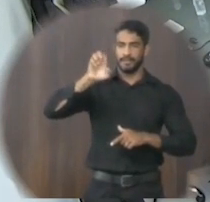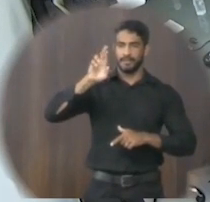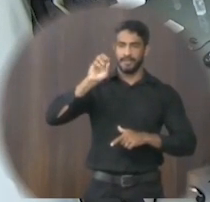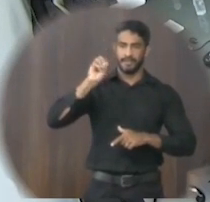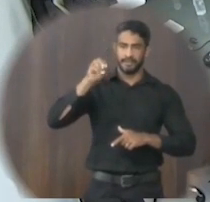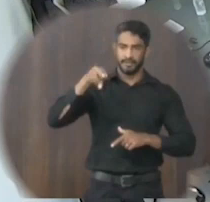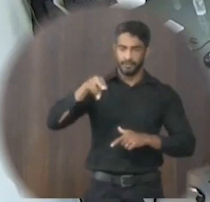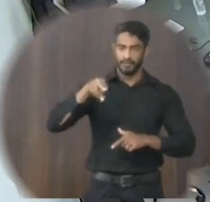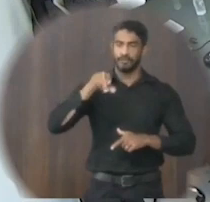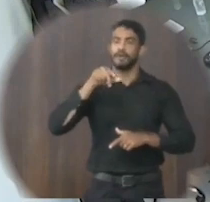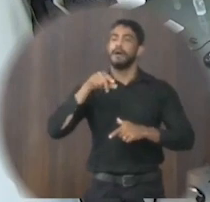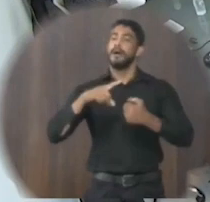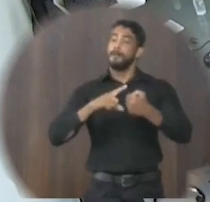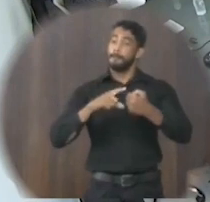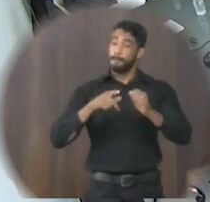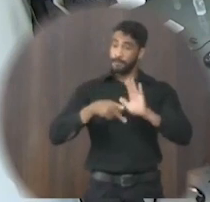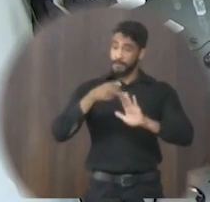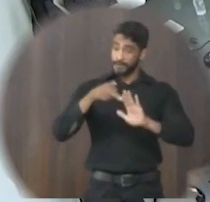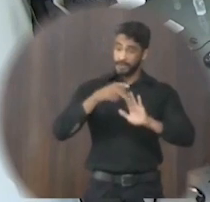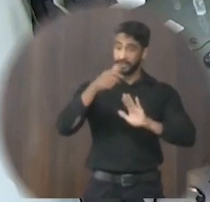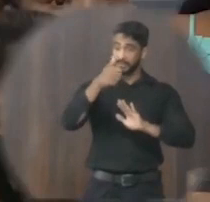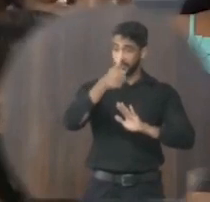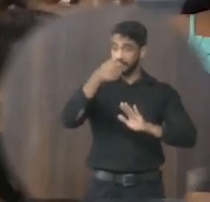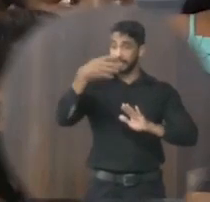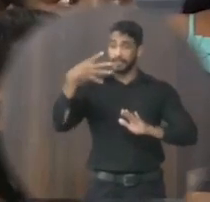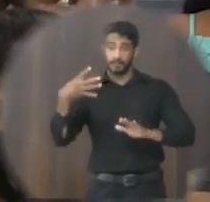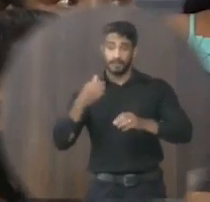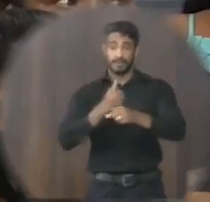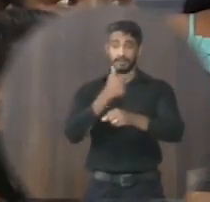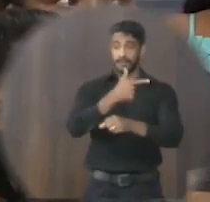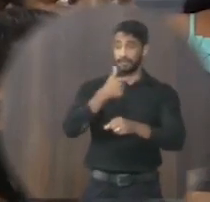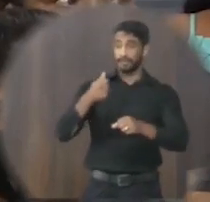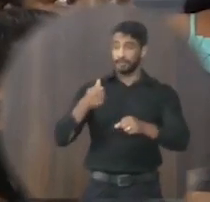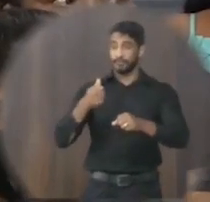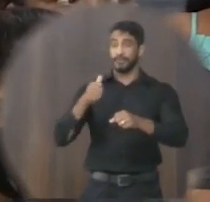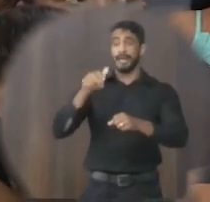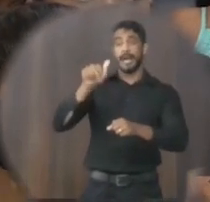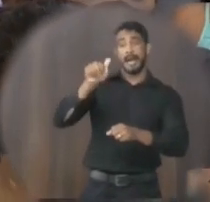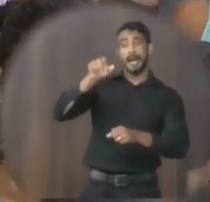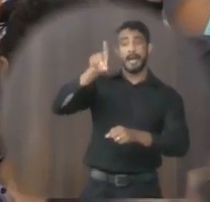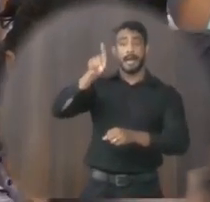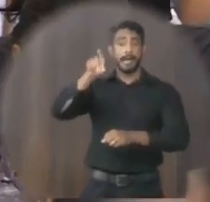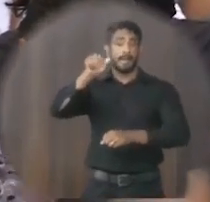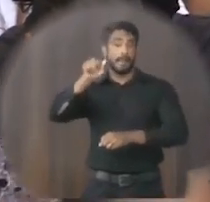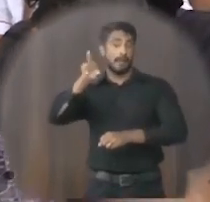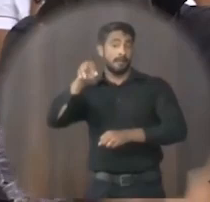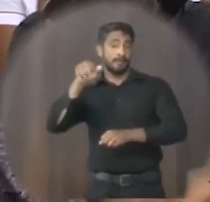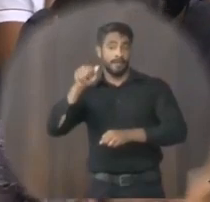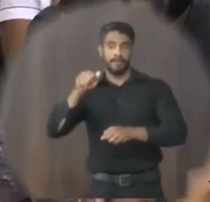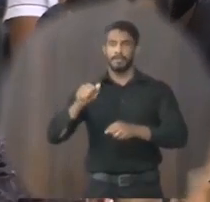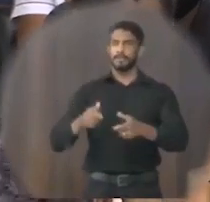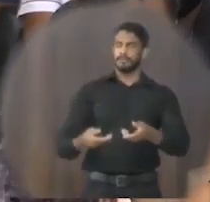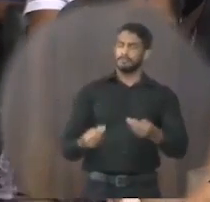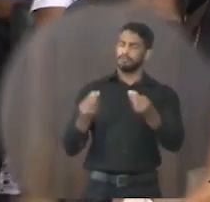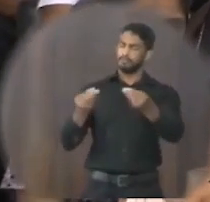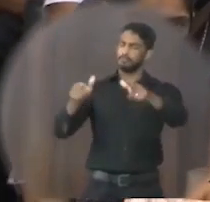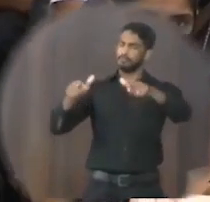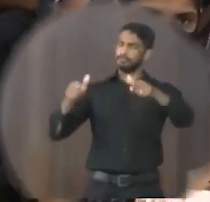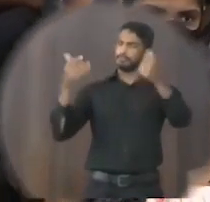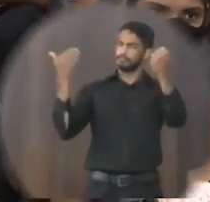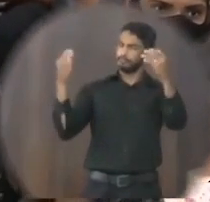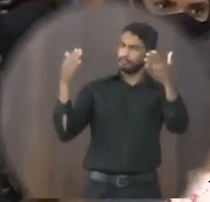Projeto de resolução 014-2021, de autoria do vereador Dauri Soares Cordeiro. Concego o título de cidadão honorário